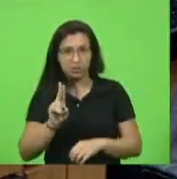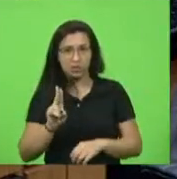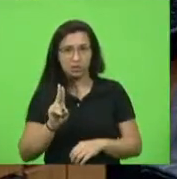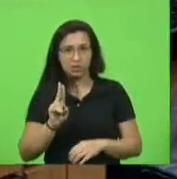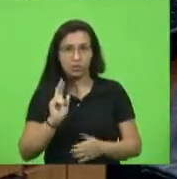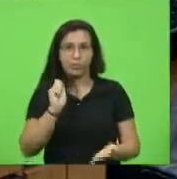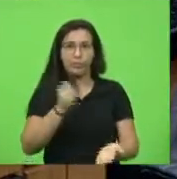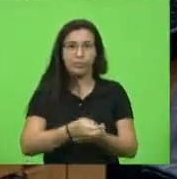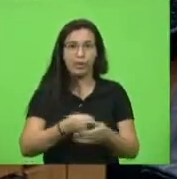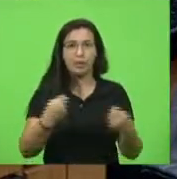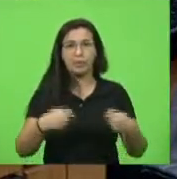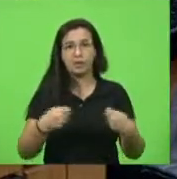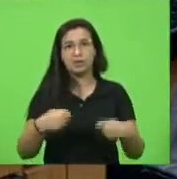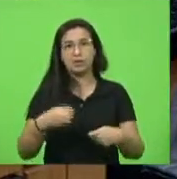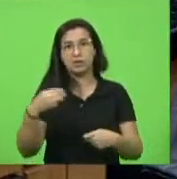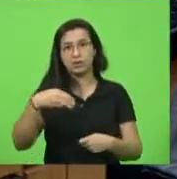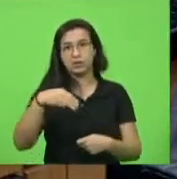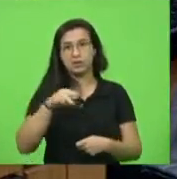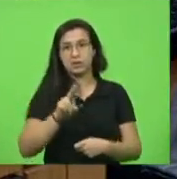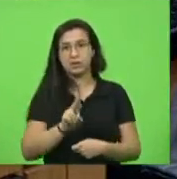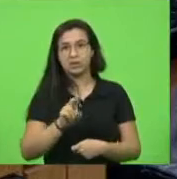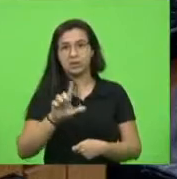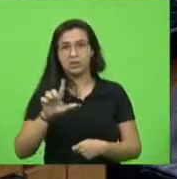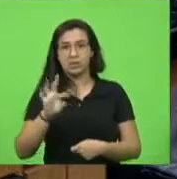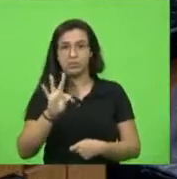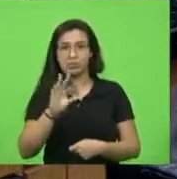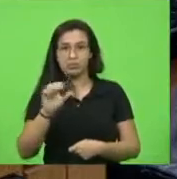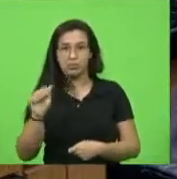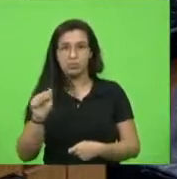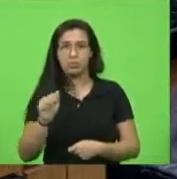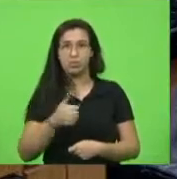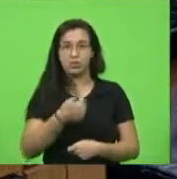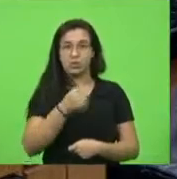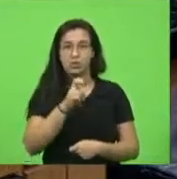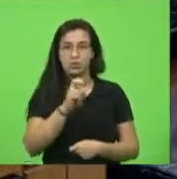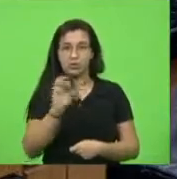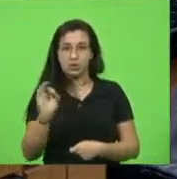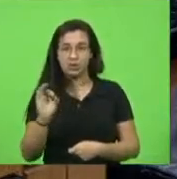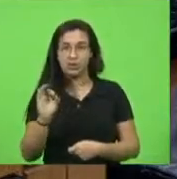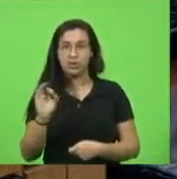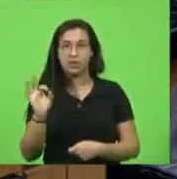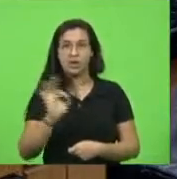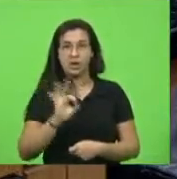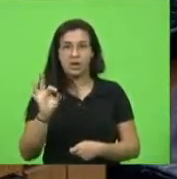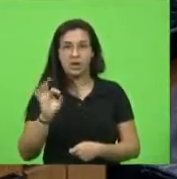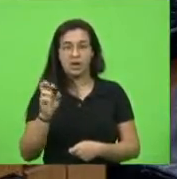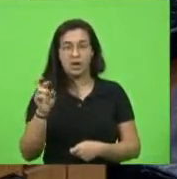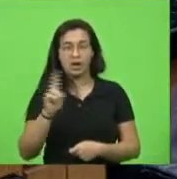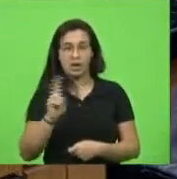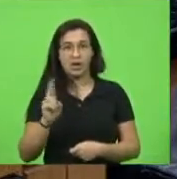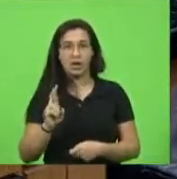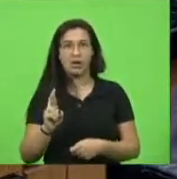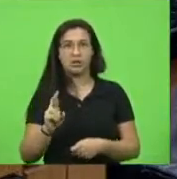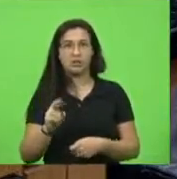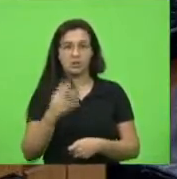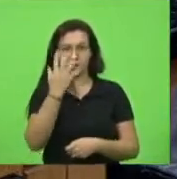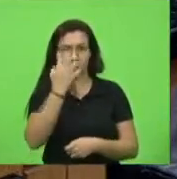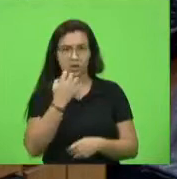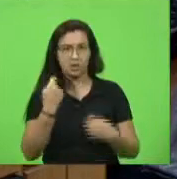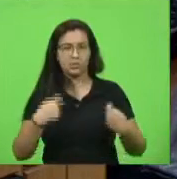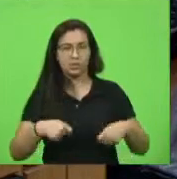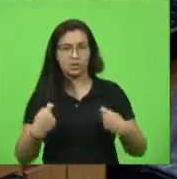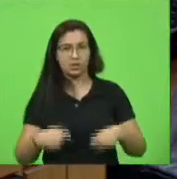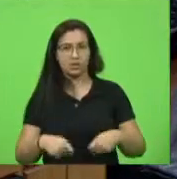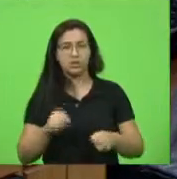está, está, como é que é? Aglutinado? 150 a pau, passa o recibo, entendeu? Uma coisa séria, claro, mas